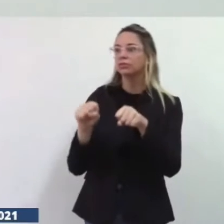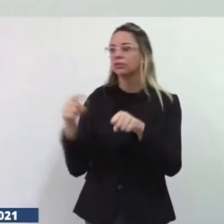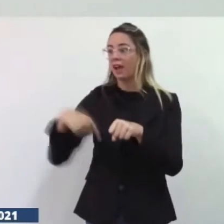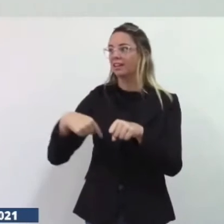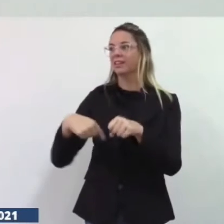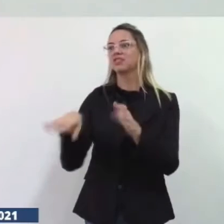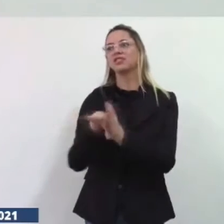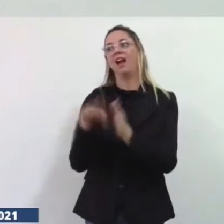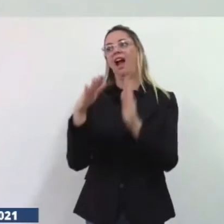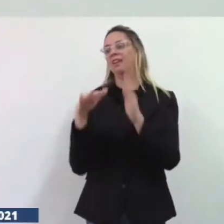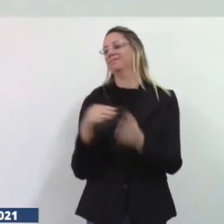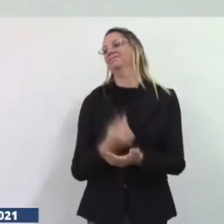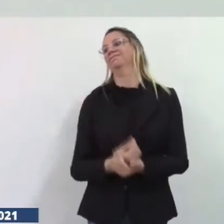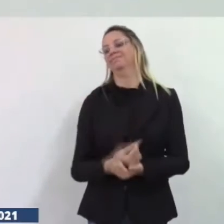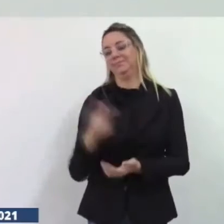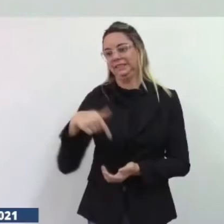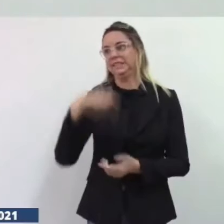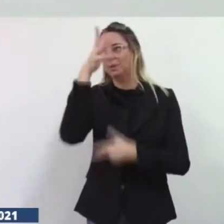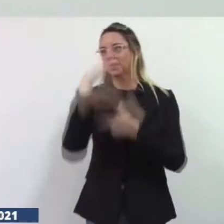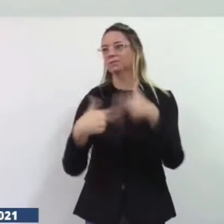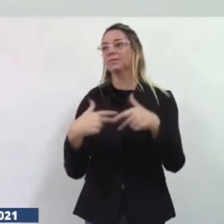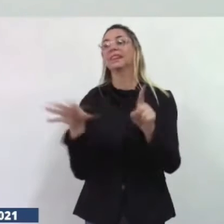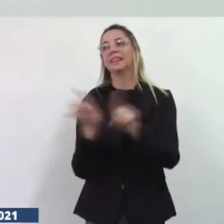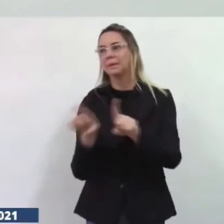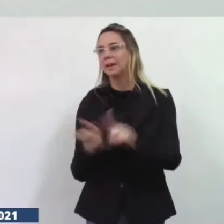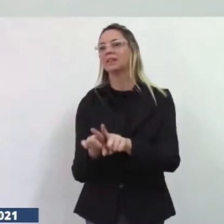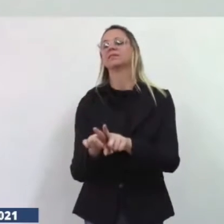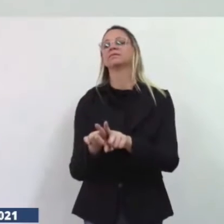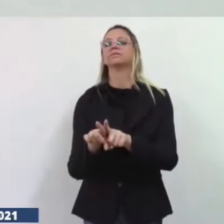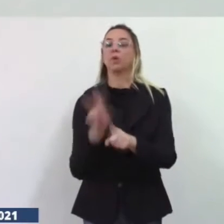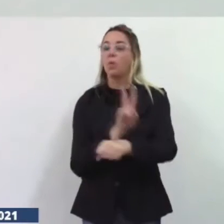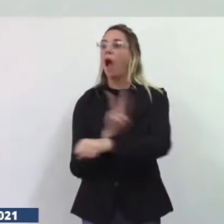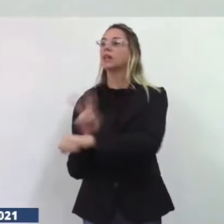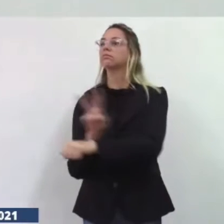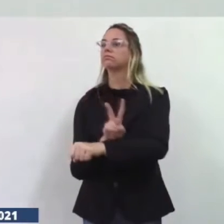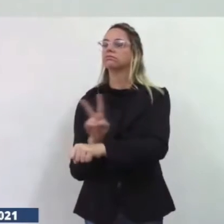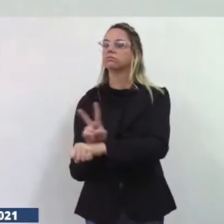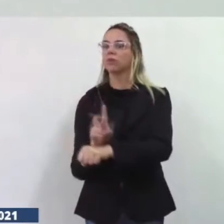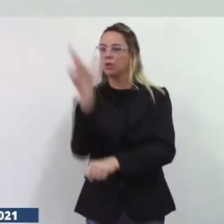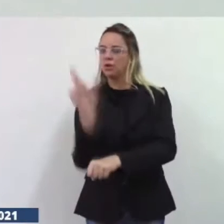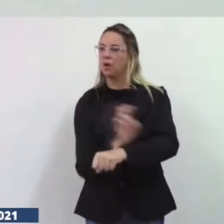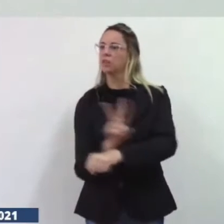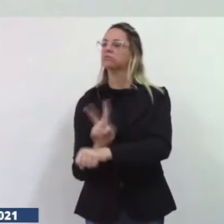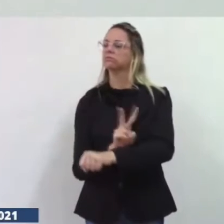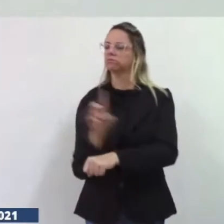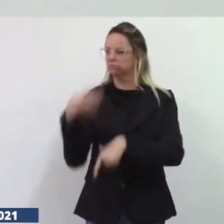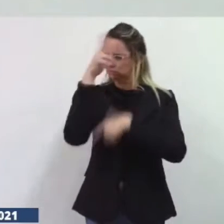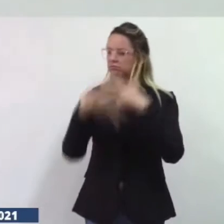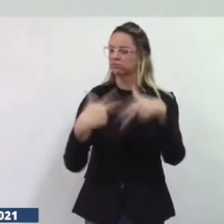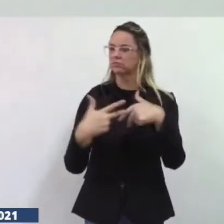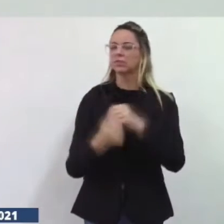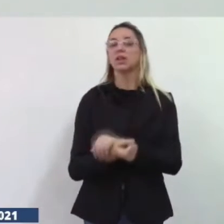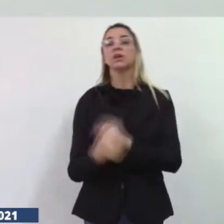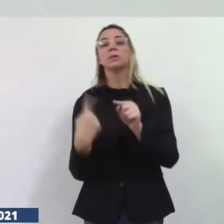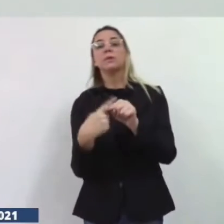e mais guardas municipais então vamos se abraçar para poder o nosso